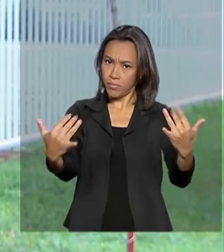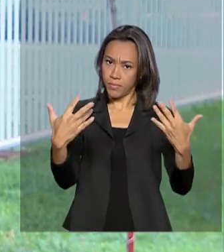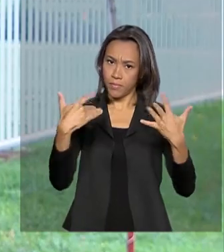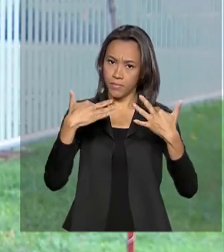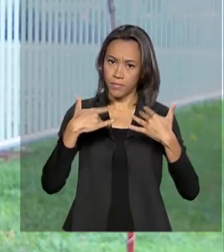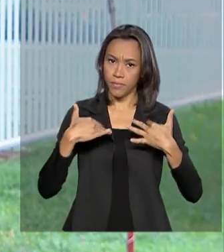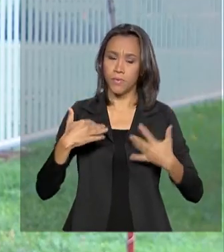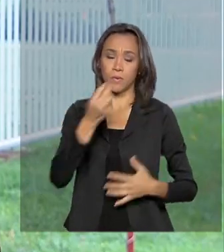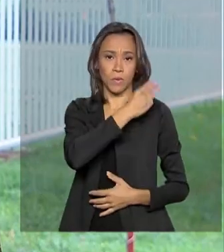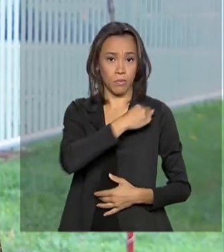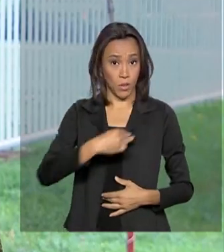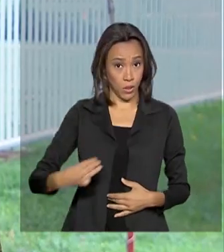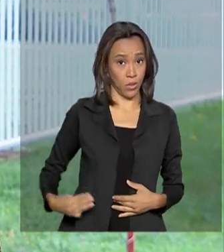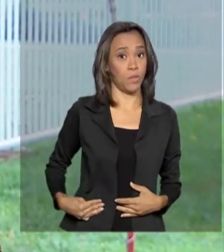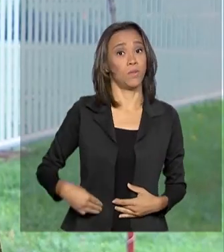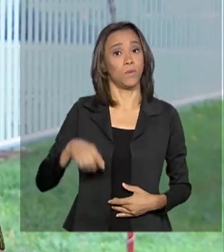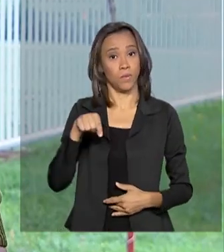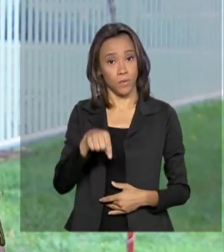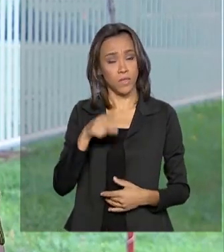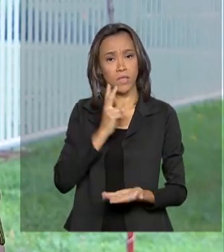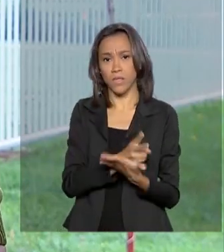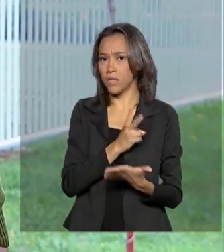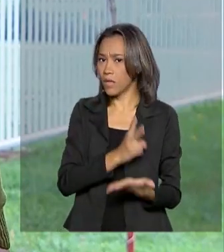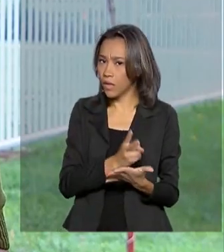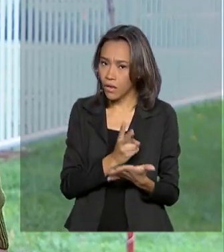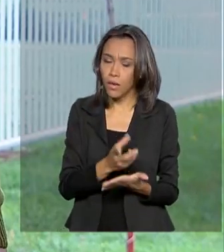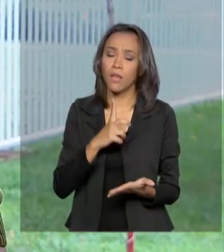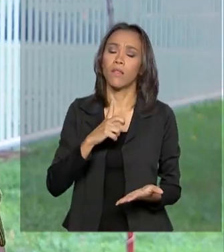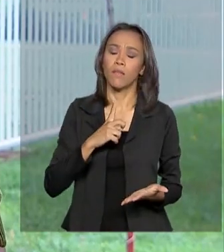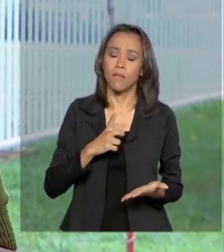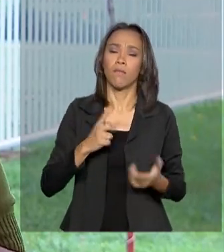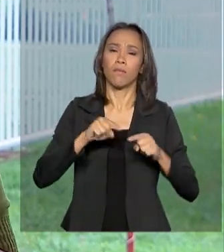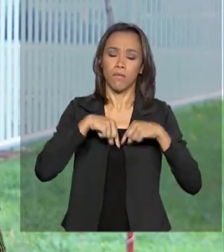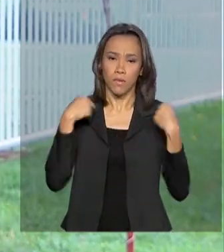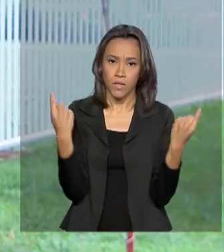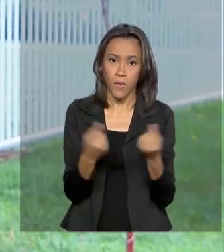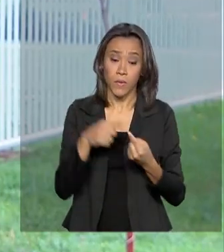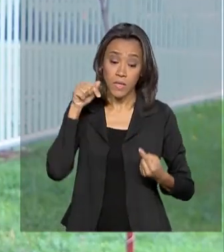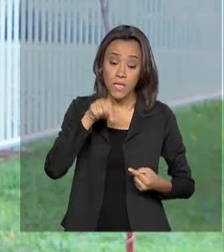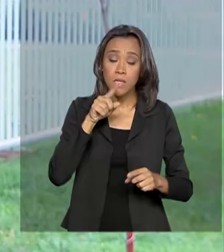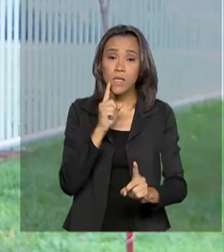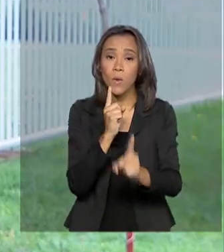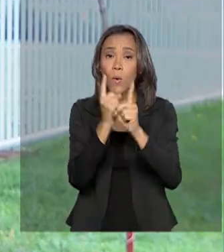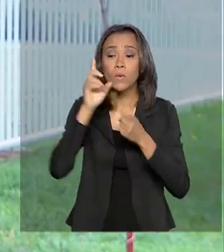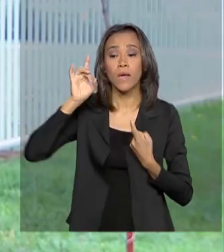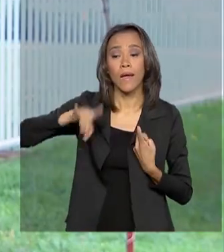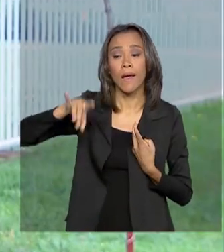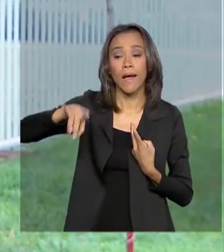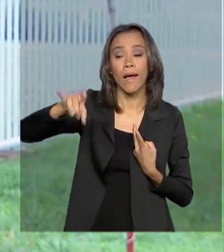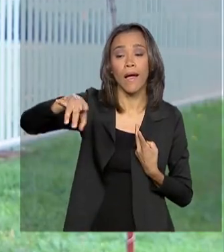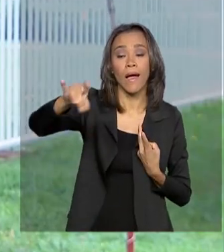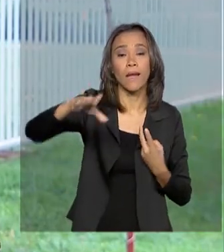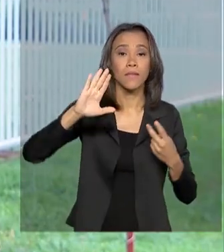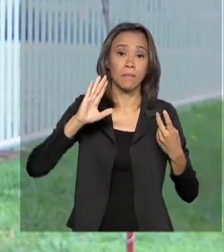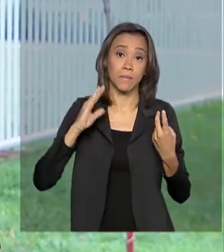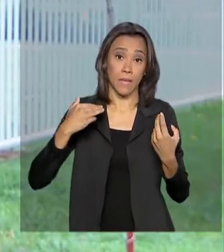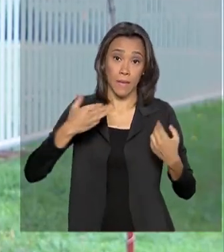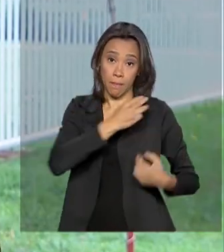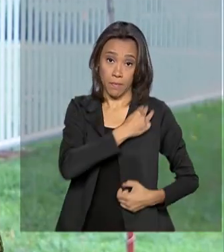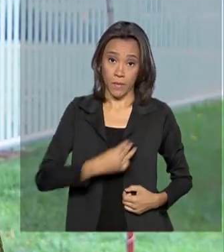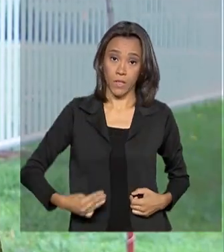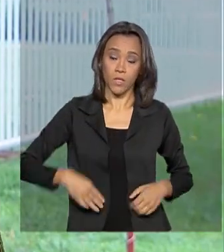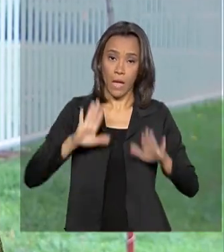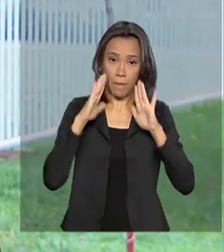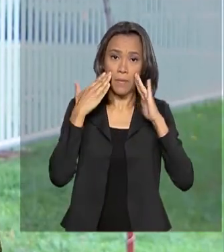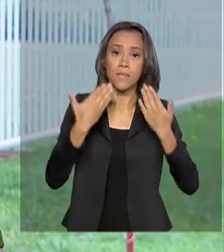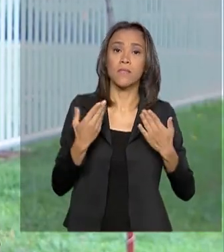presidente Jair Bolsonaro assumiu o mandato. Nesse encontro, os ministros apresentam o que cada pasta tem feito e discutem os